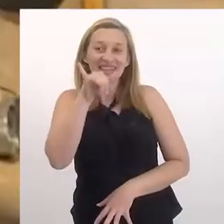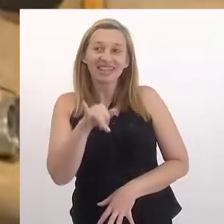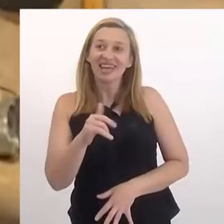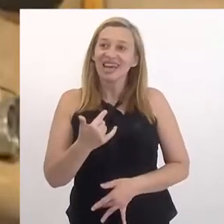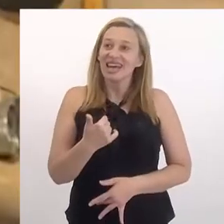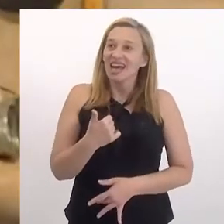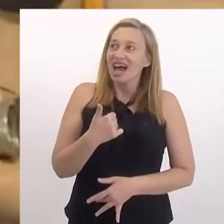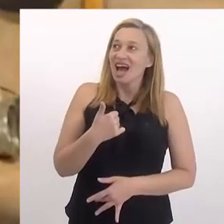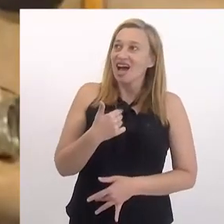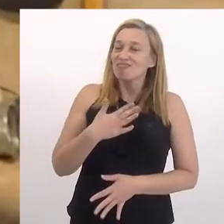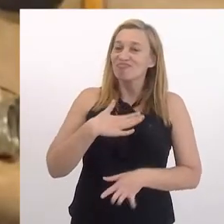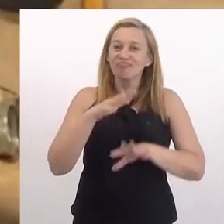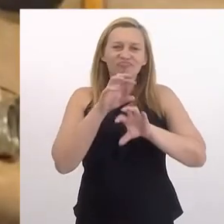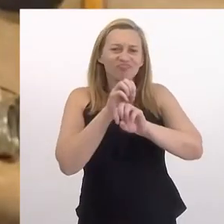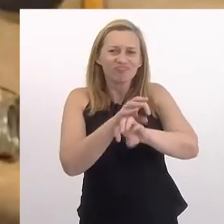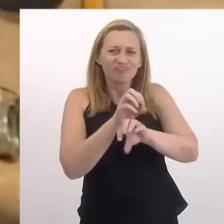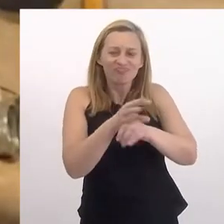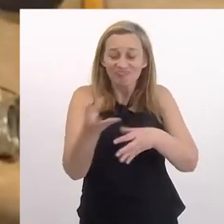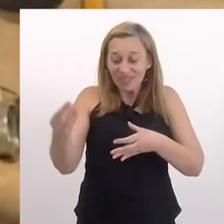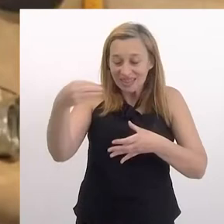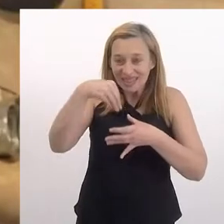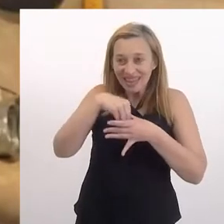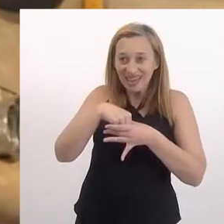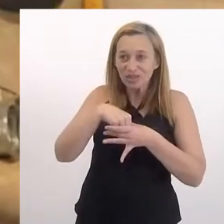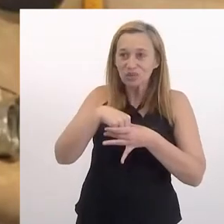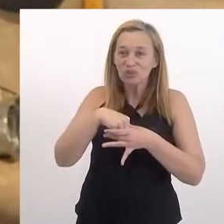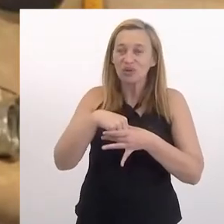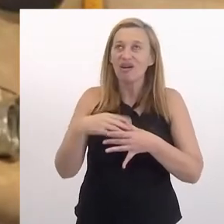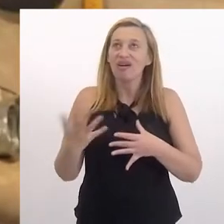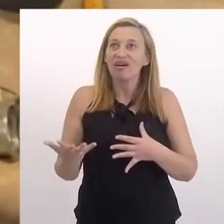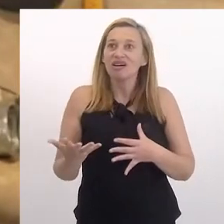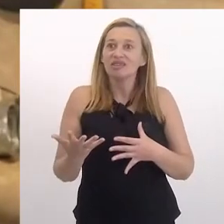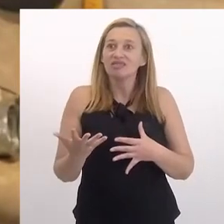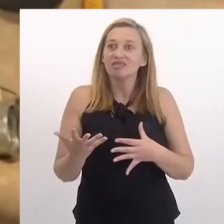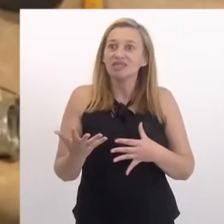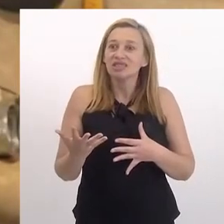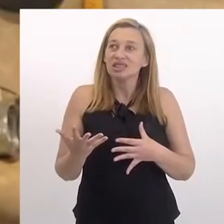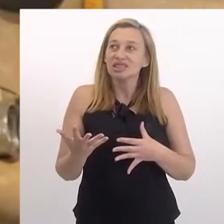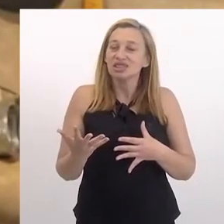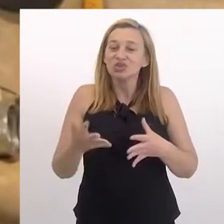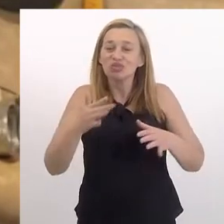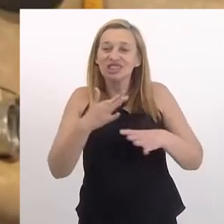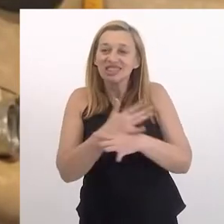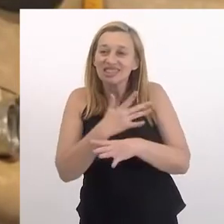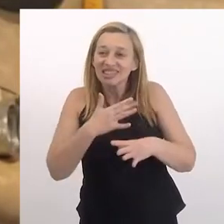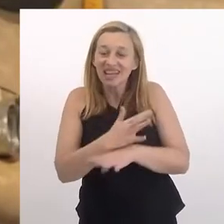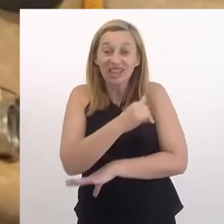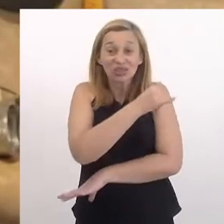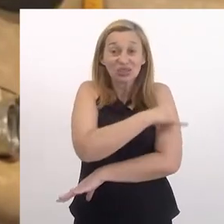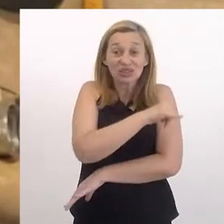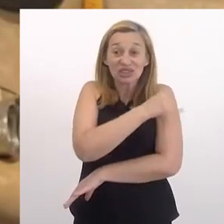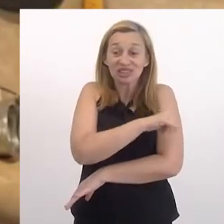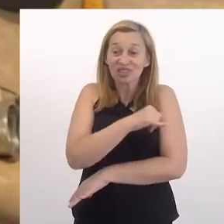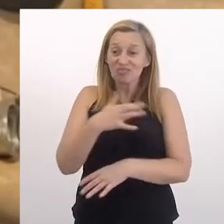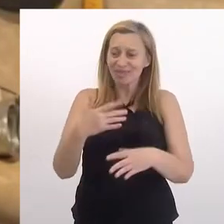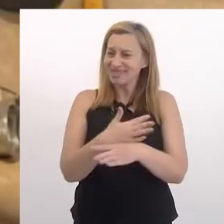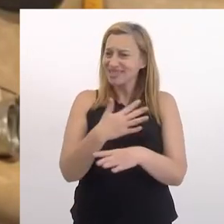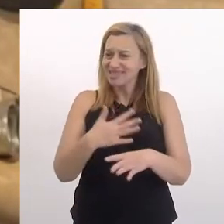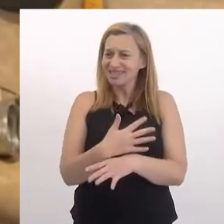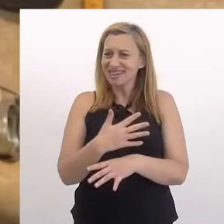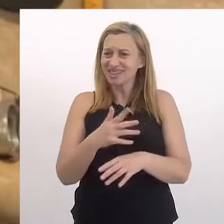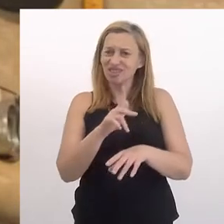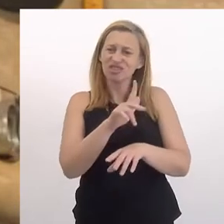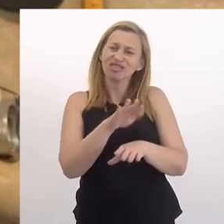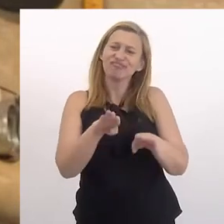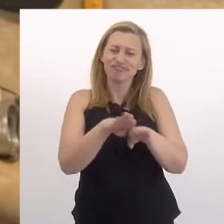a minha educação foi muito dentro de uma cidade como o Rio de Janeiro, que é uma cidade